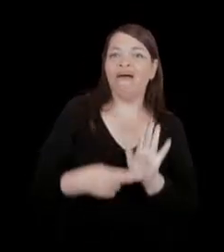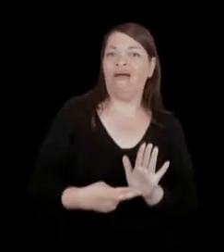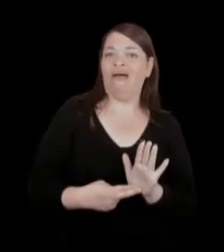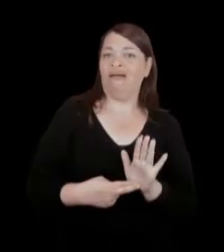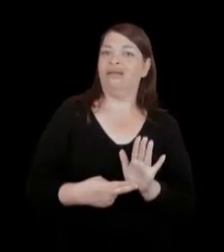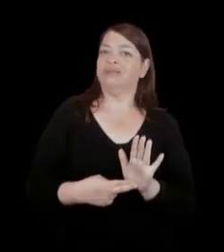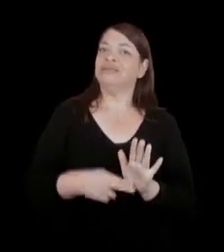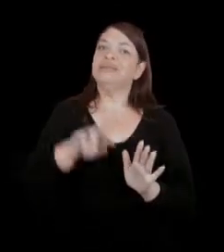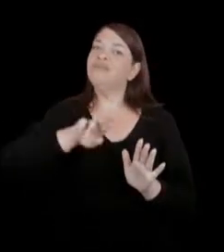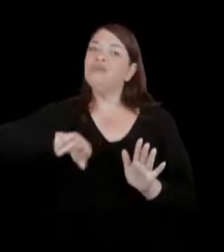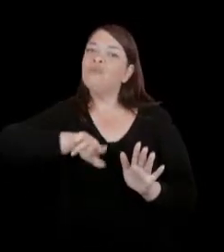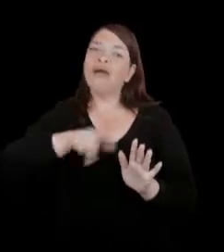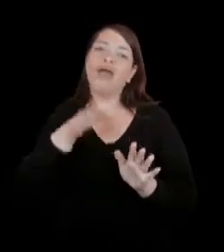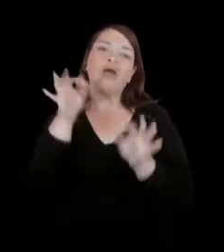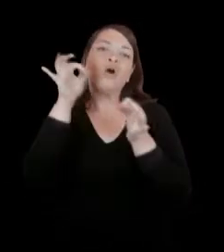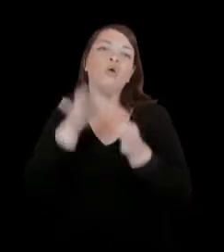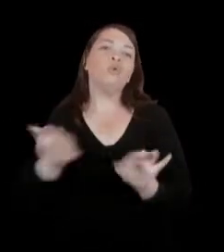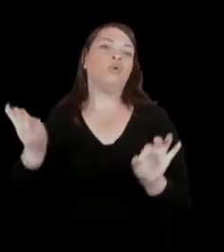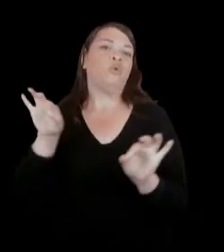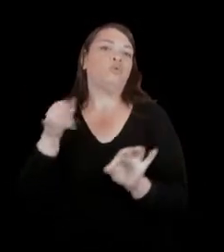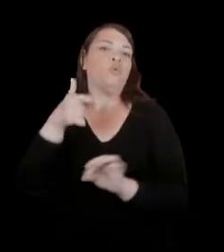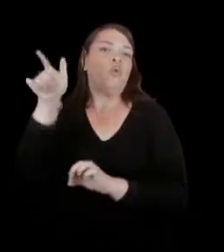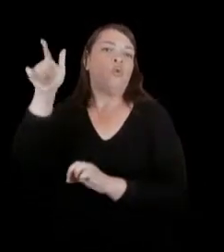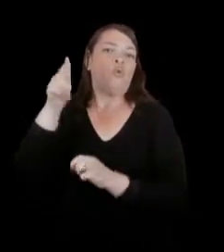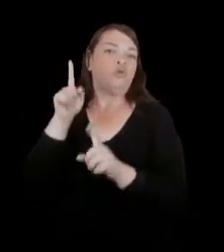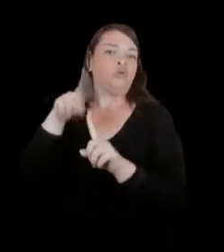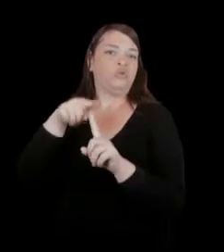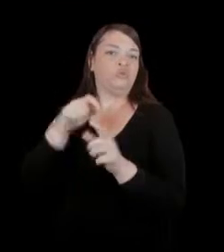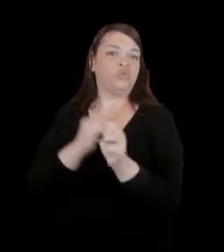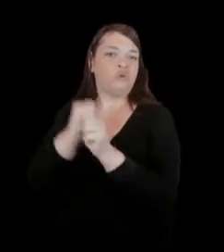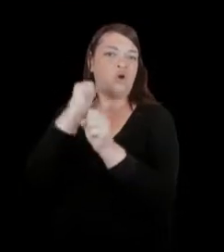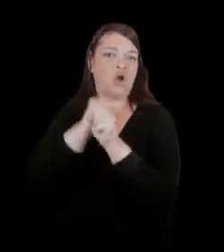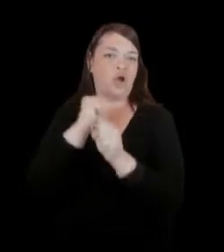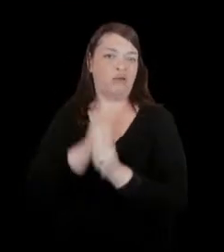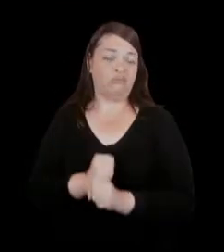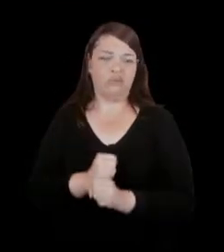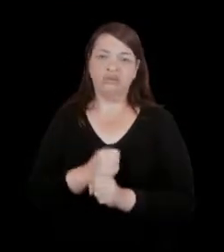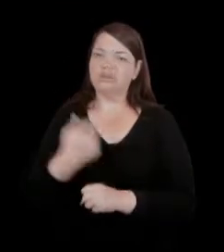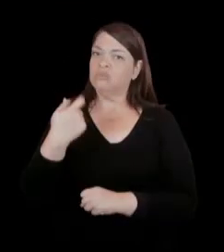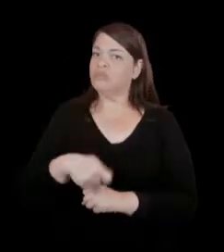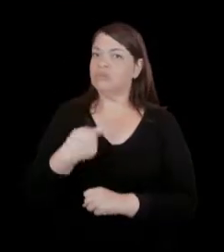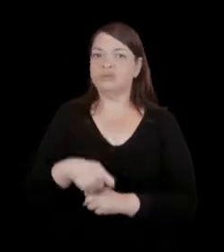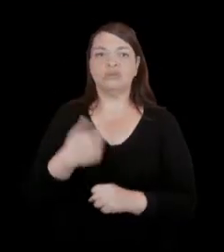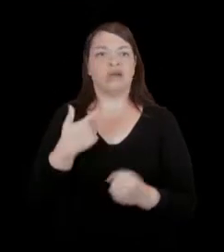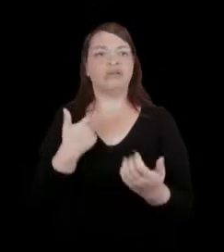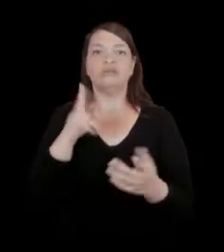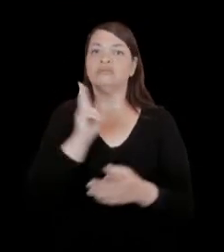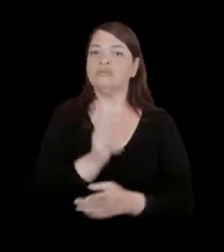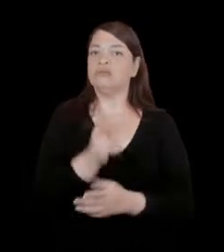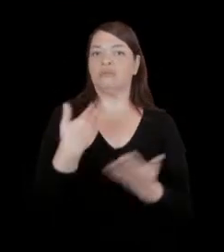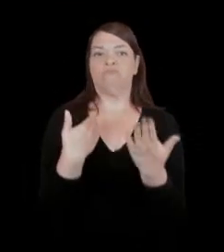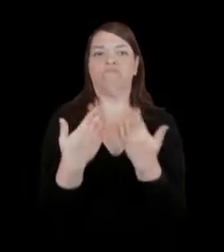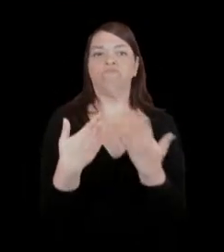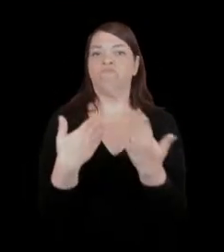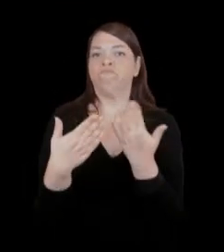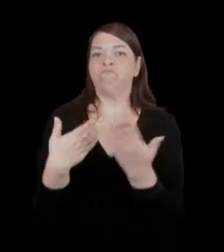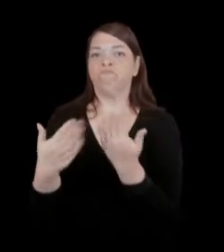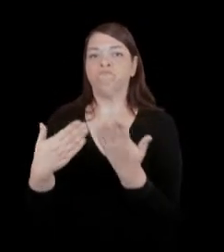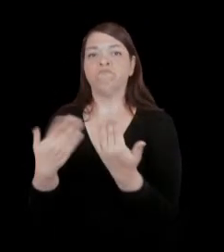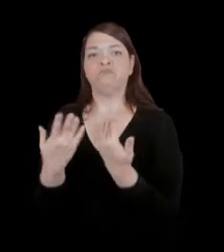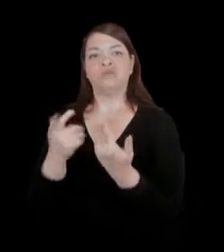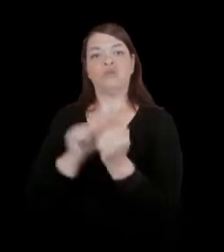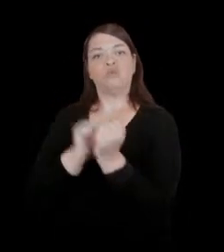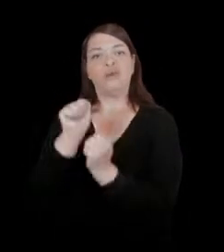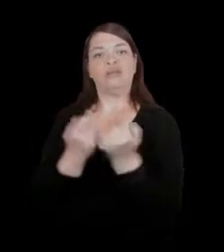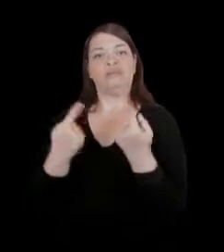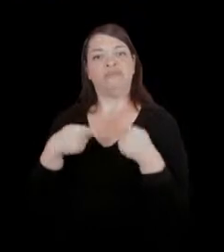obra convencional. E isso exigiu uma comunicação constante com os parceiros, com